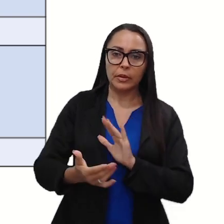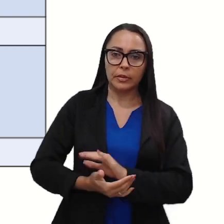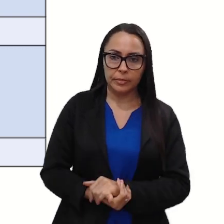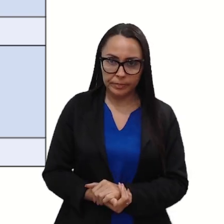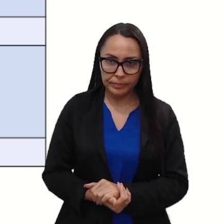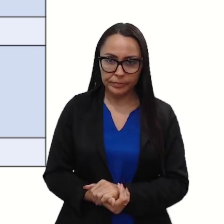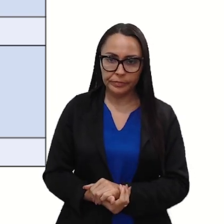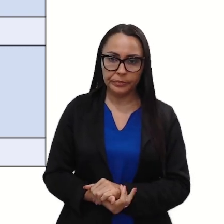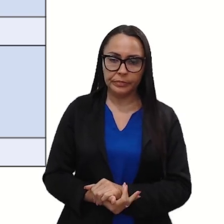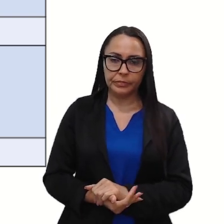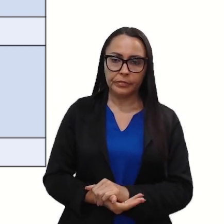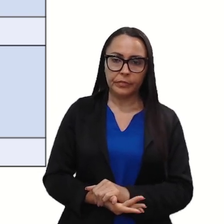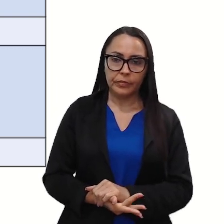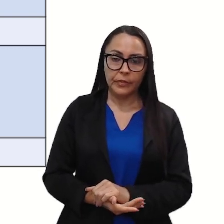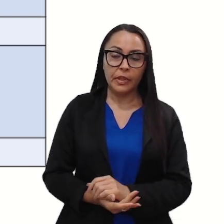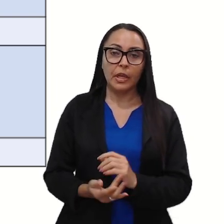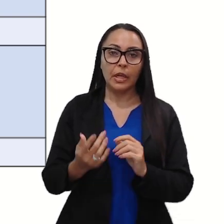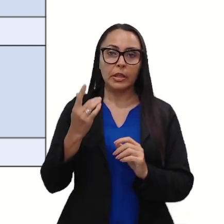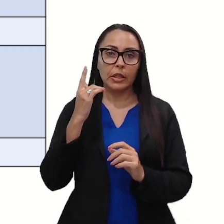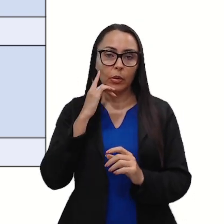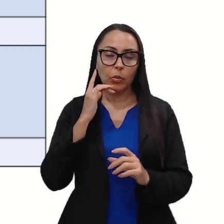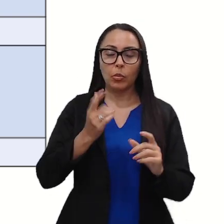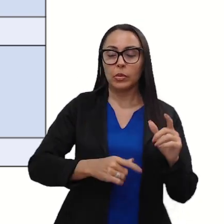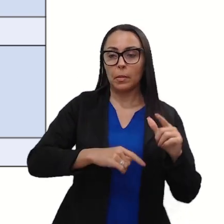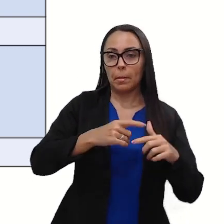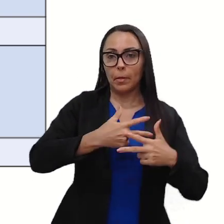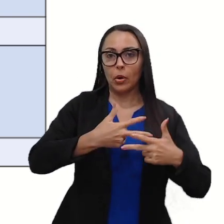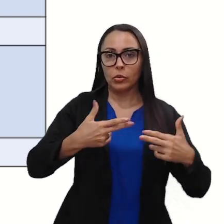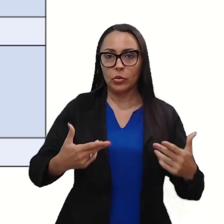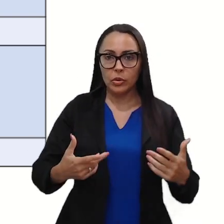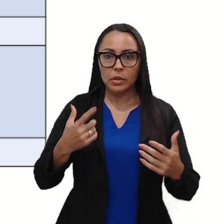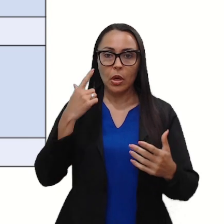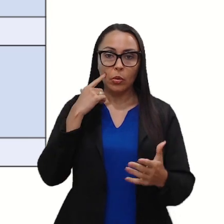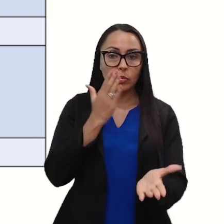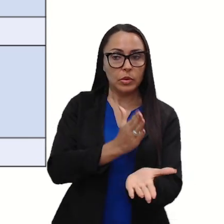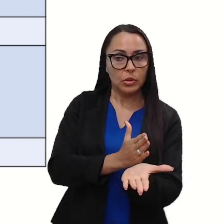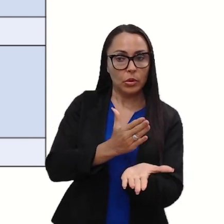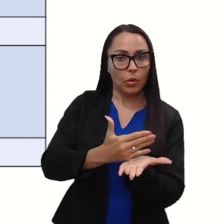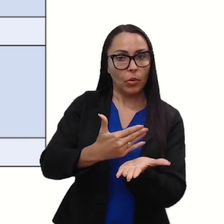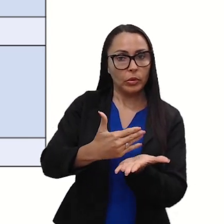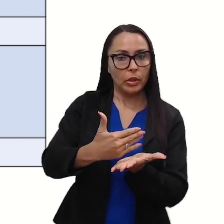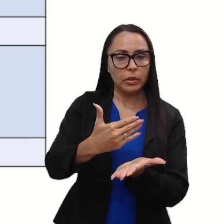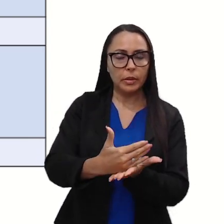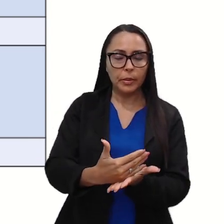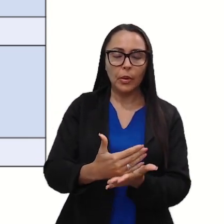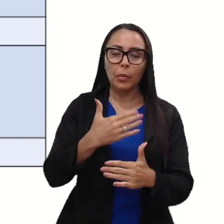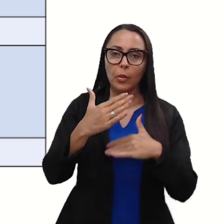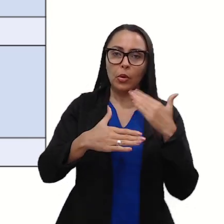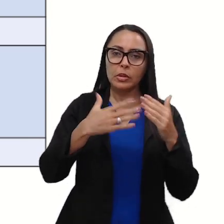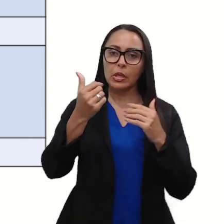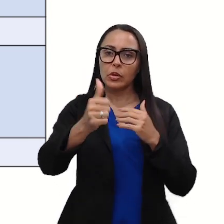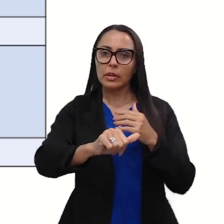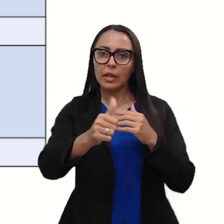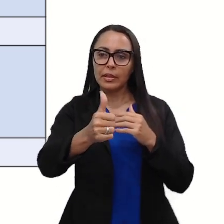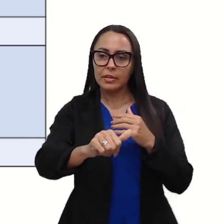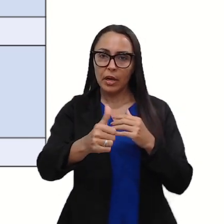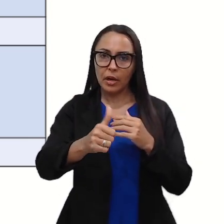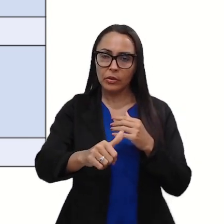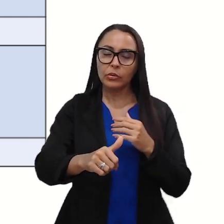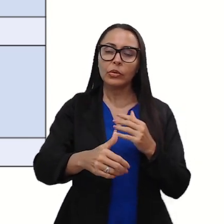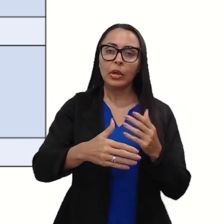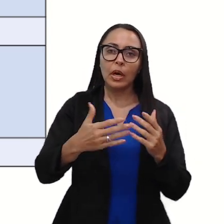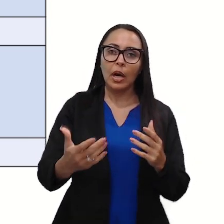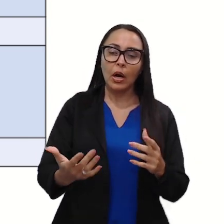tá? De uma fábrica de produção de tortas. O processo analisado vai ser a produção de tortas.